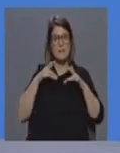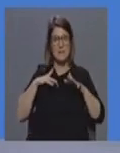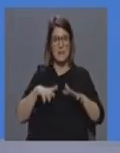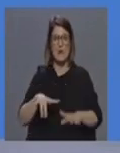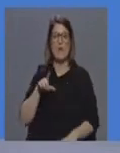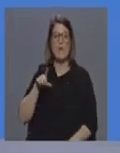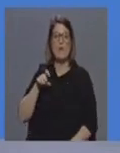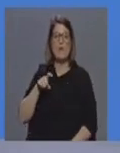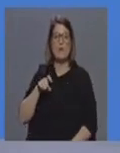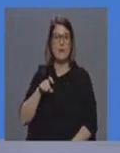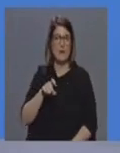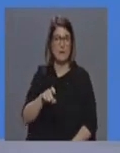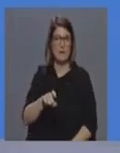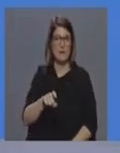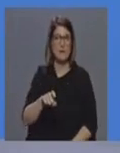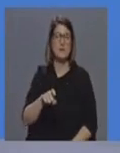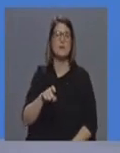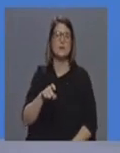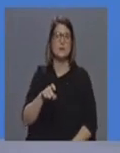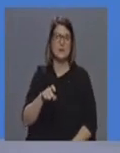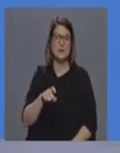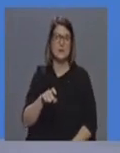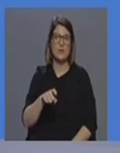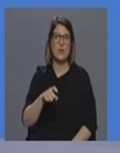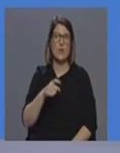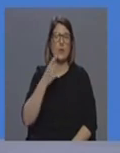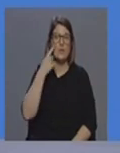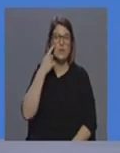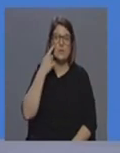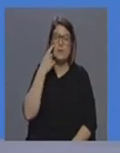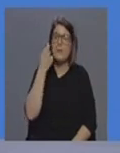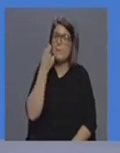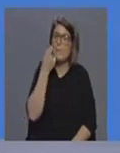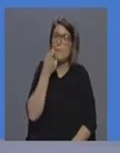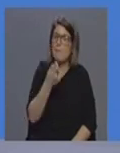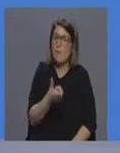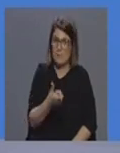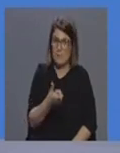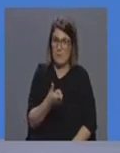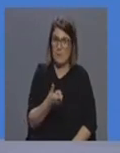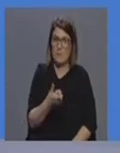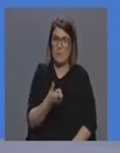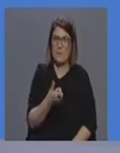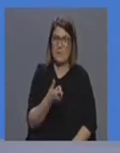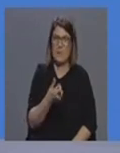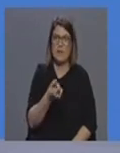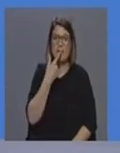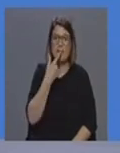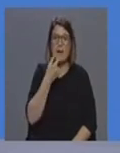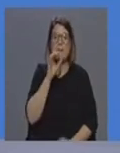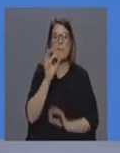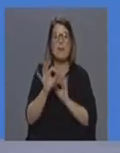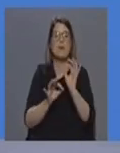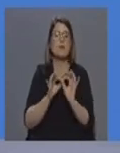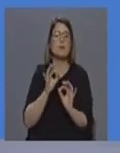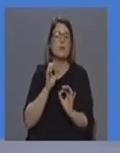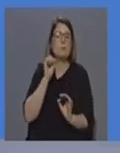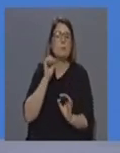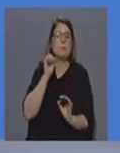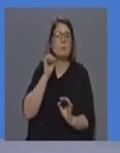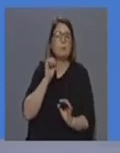que ainda temos pouco conhecimento e que não há terapêutica específica com